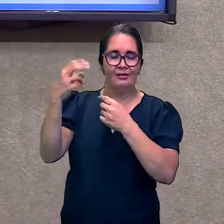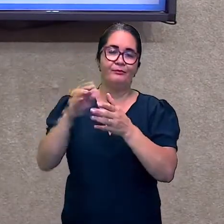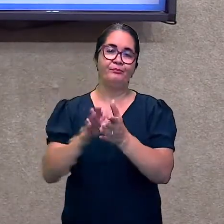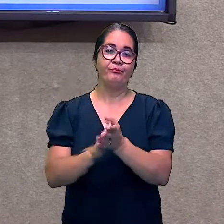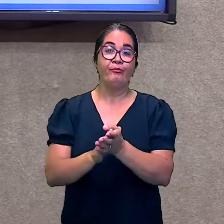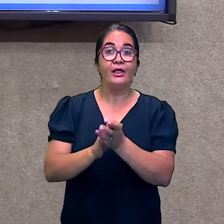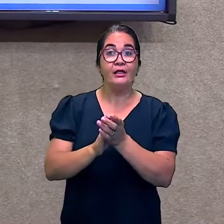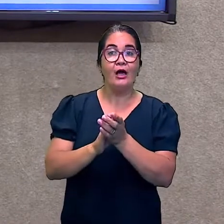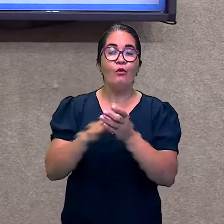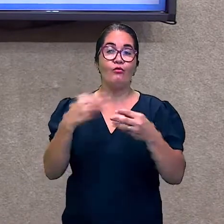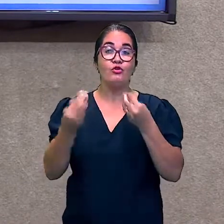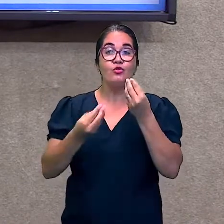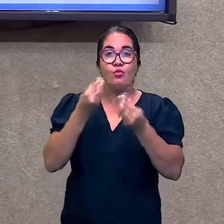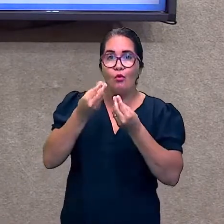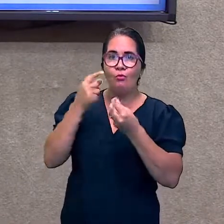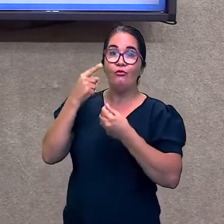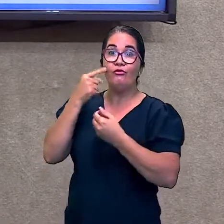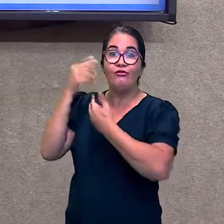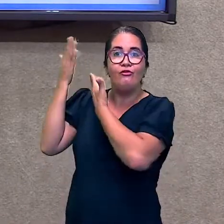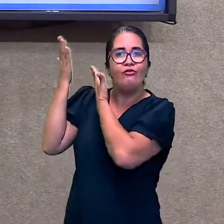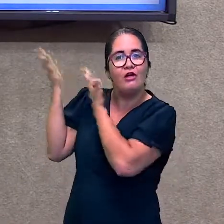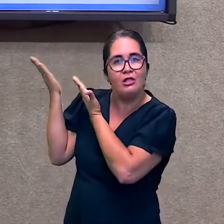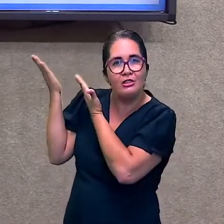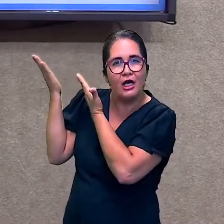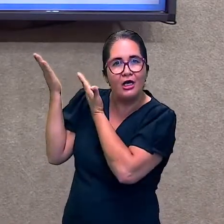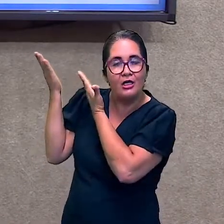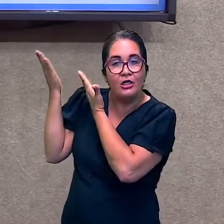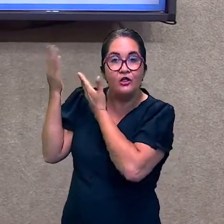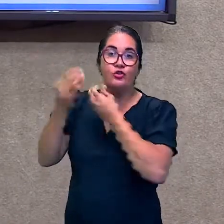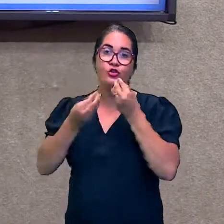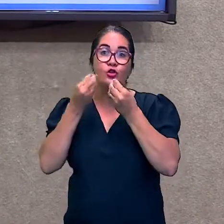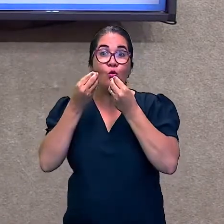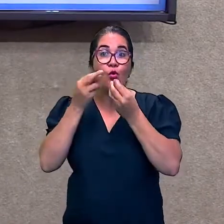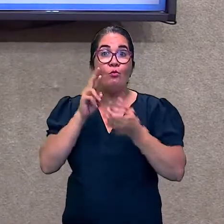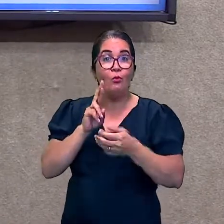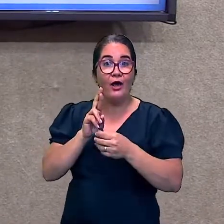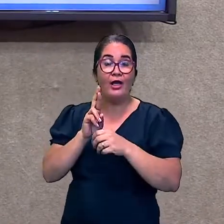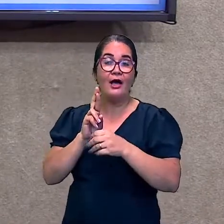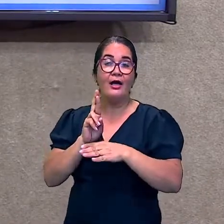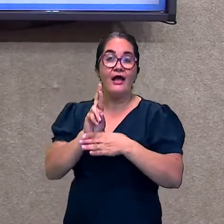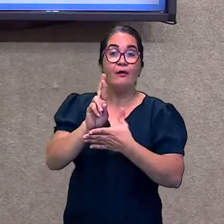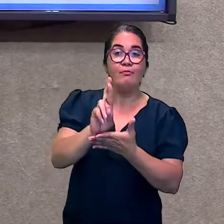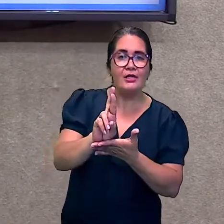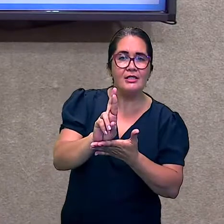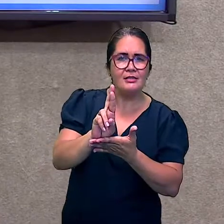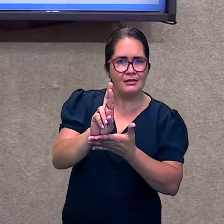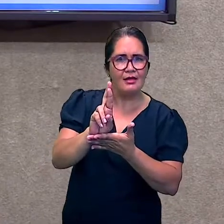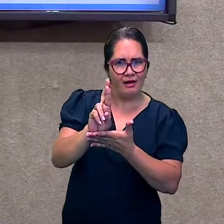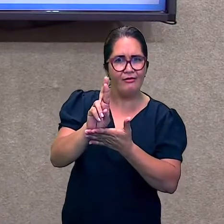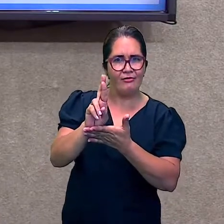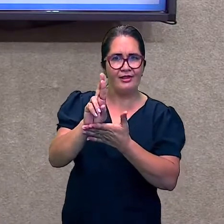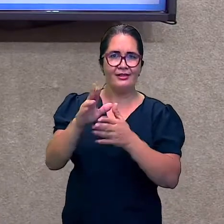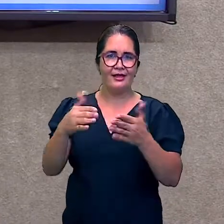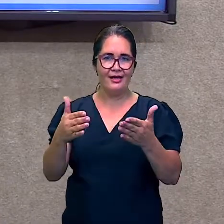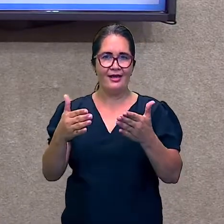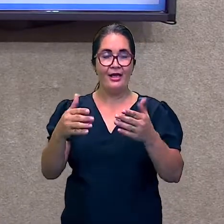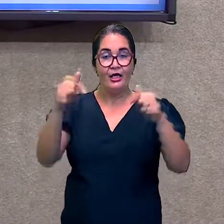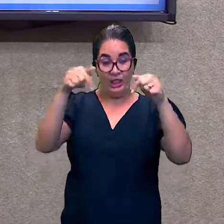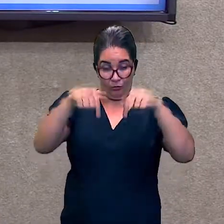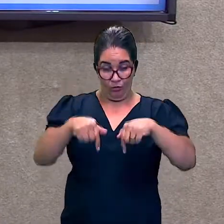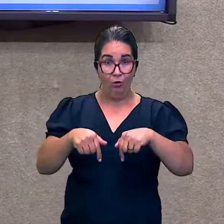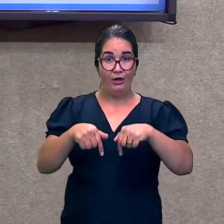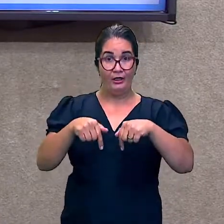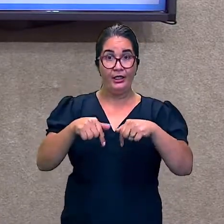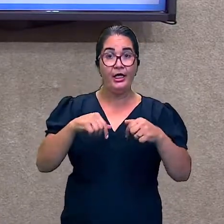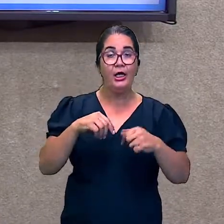em um quadro, sensíveis transformações que não mais correspondiam ao conjunto de